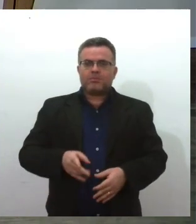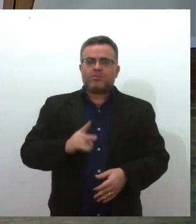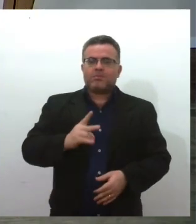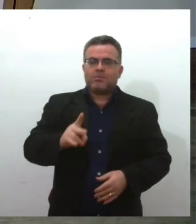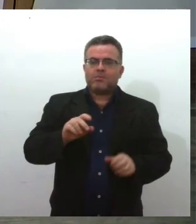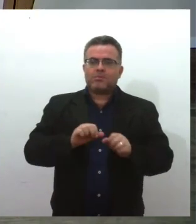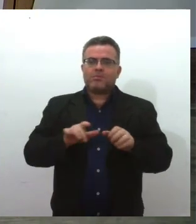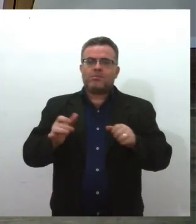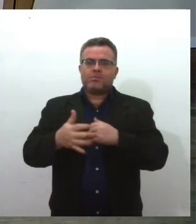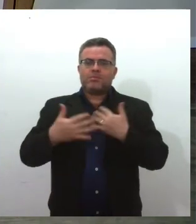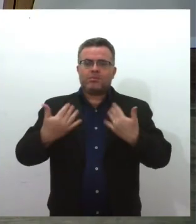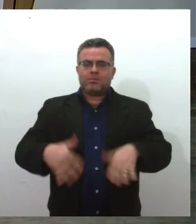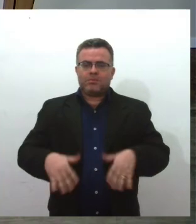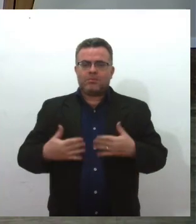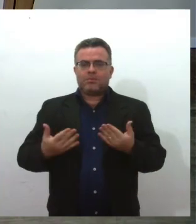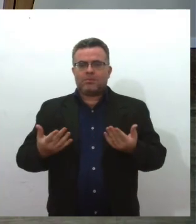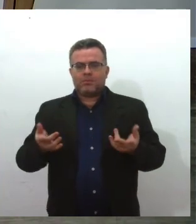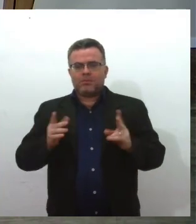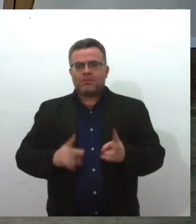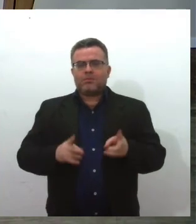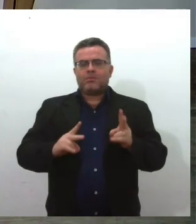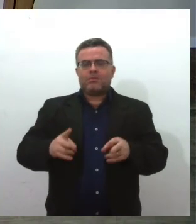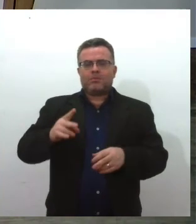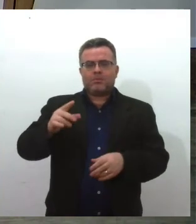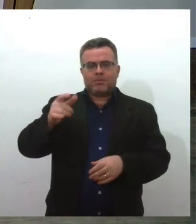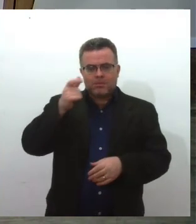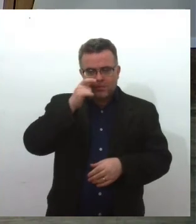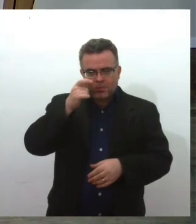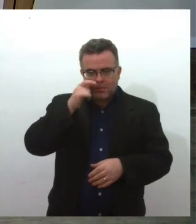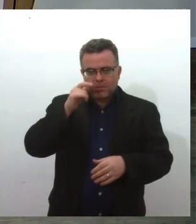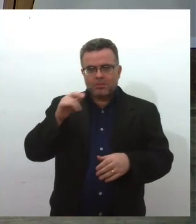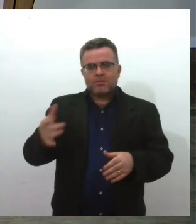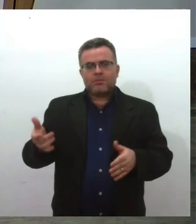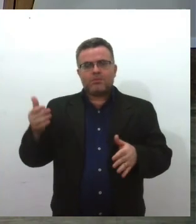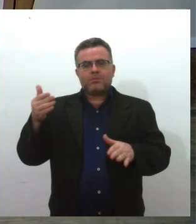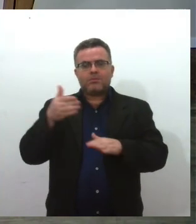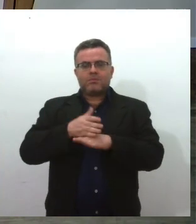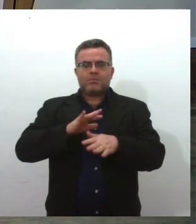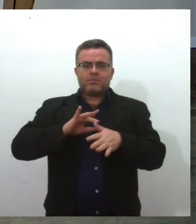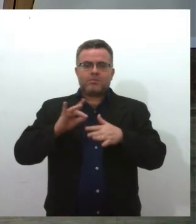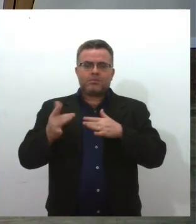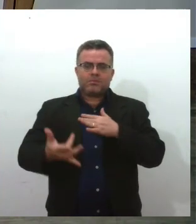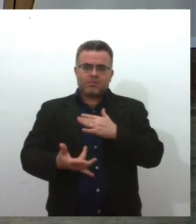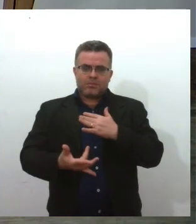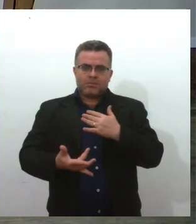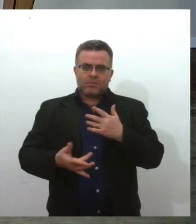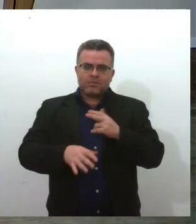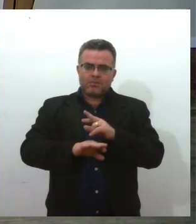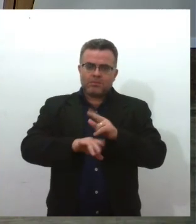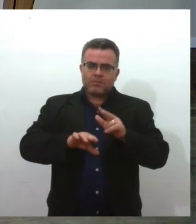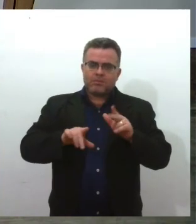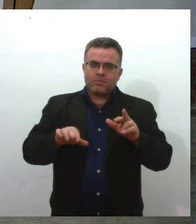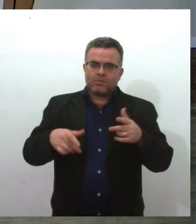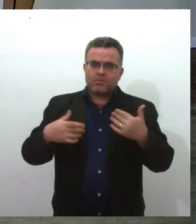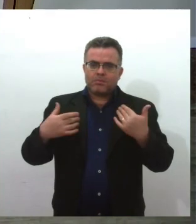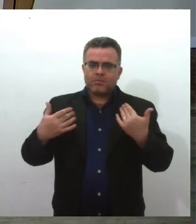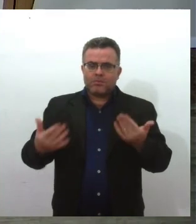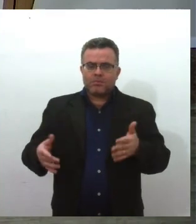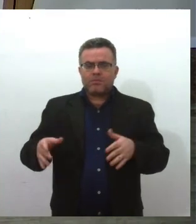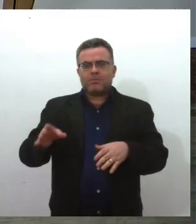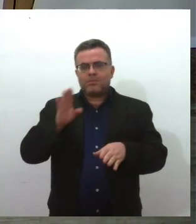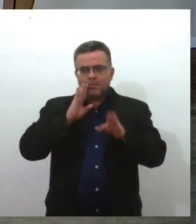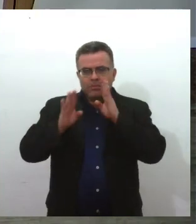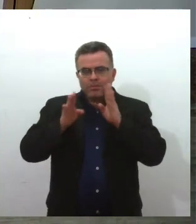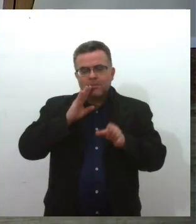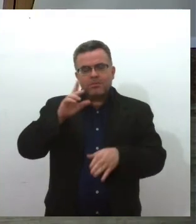Covid-19 e continue acompanhando a TV Alese, seguindo, interagindo nas redes sociais. Facebook e Instagram,